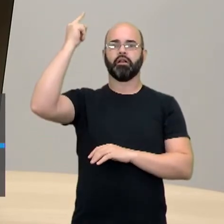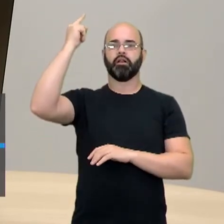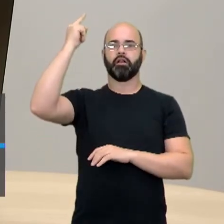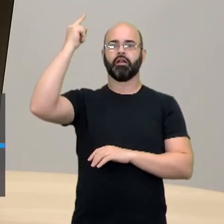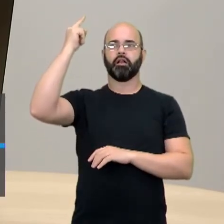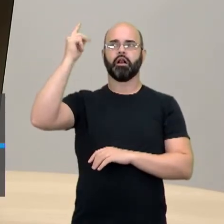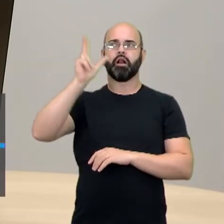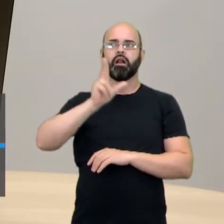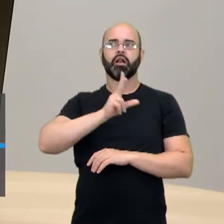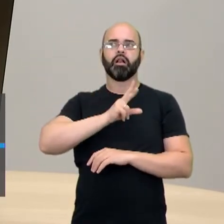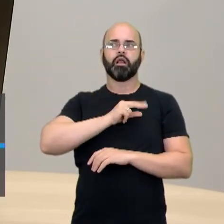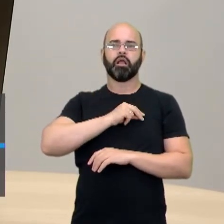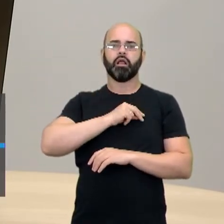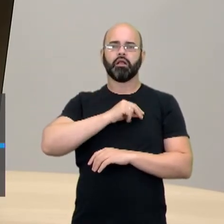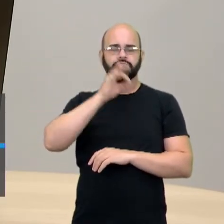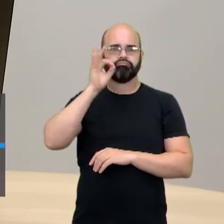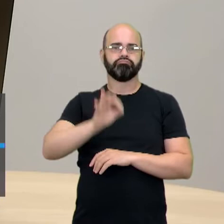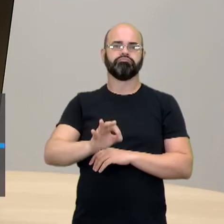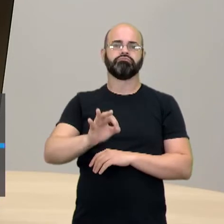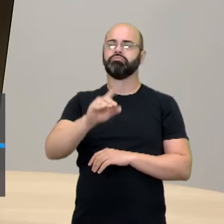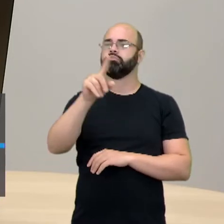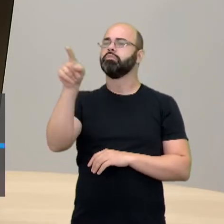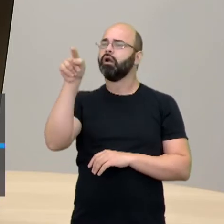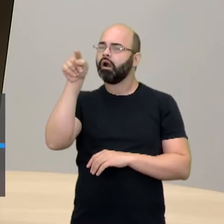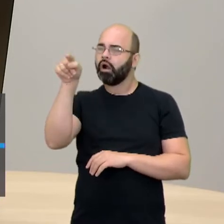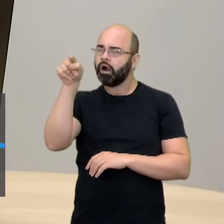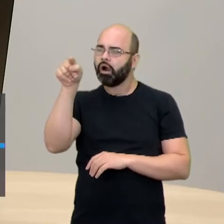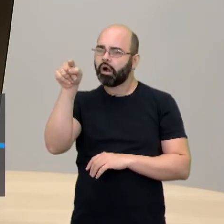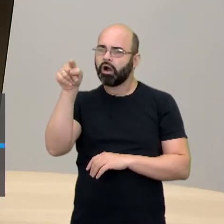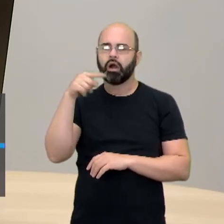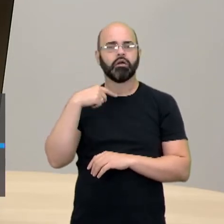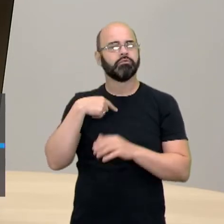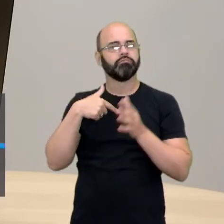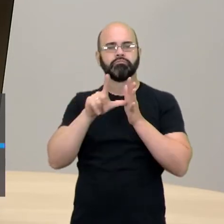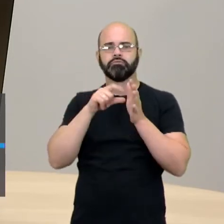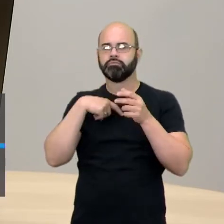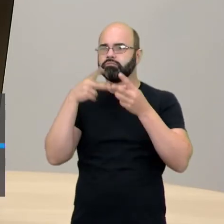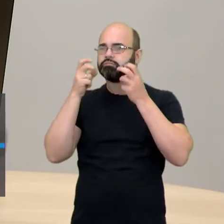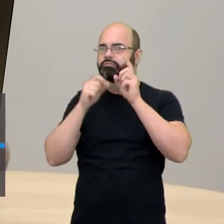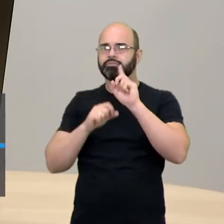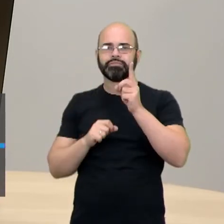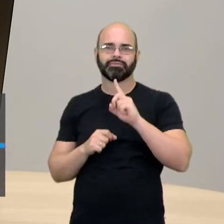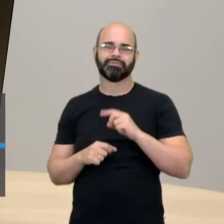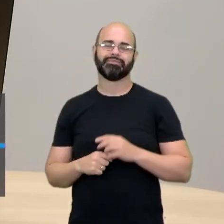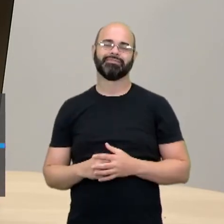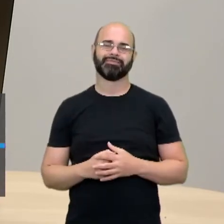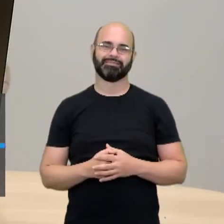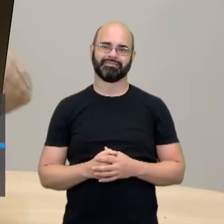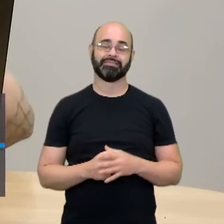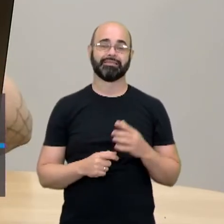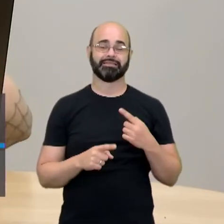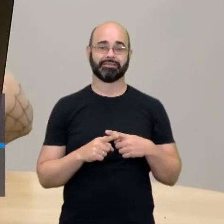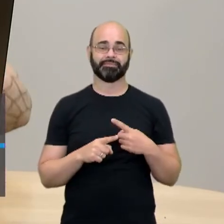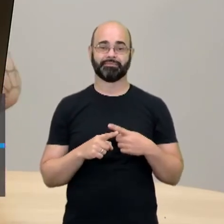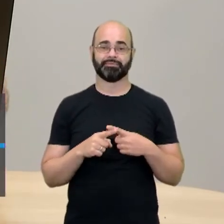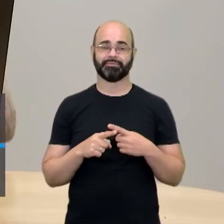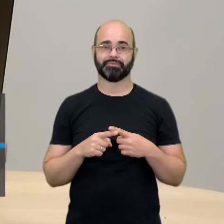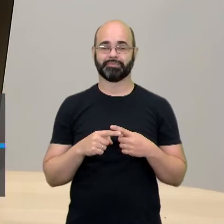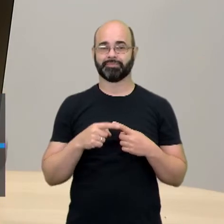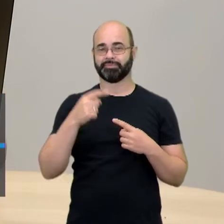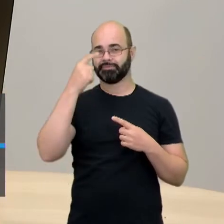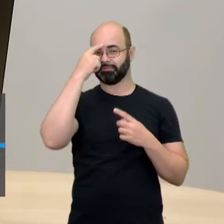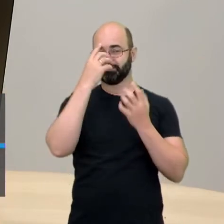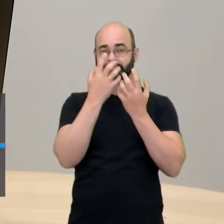Nossa, mas é isso. Meu Deus, tava aqui o tempo todo, eu não tinha enxergado, porque ele precisou colocar pra fora, ele